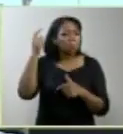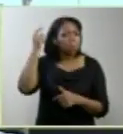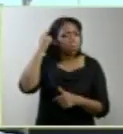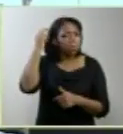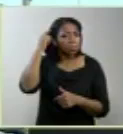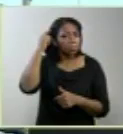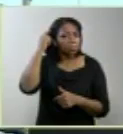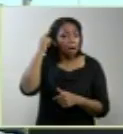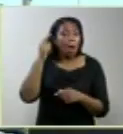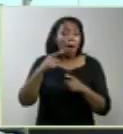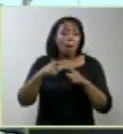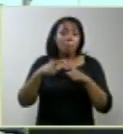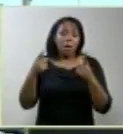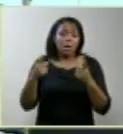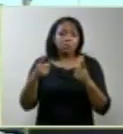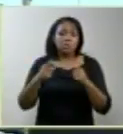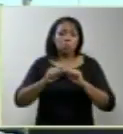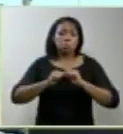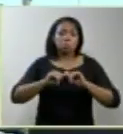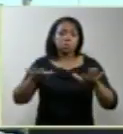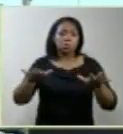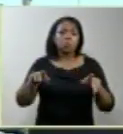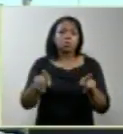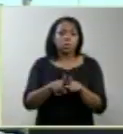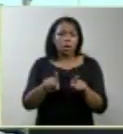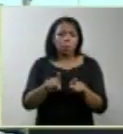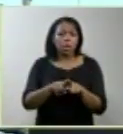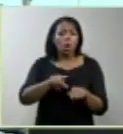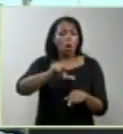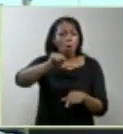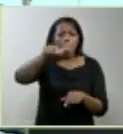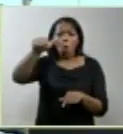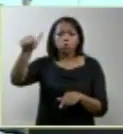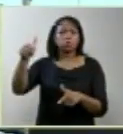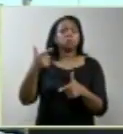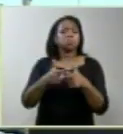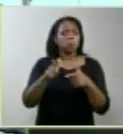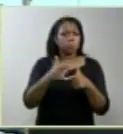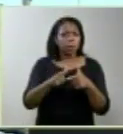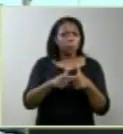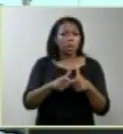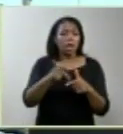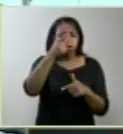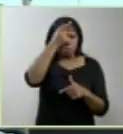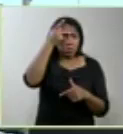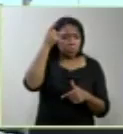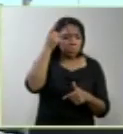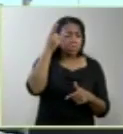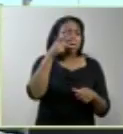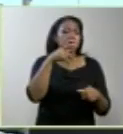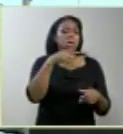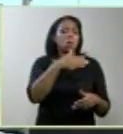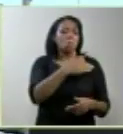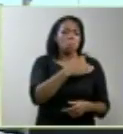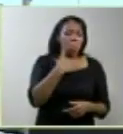eu distribuo os próprios anencefalos, vai dar outra curva de Gauss. Desde aqueles que morrem intraútero, até aqueles que